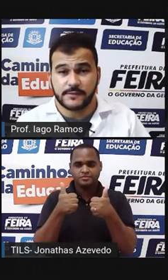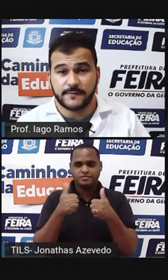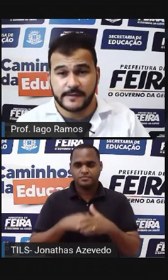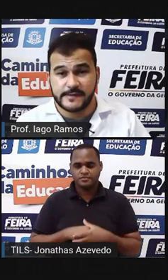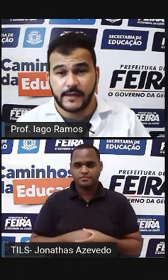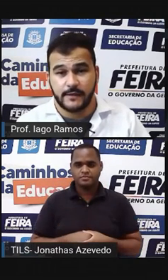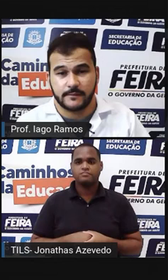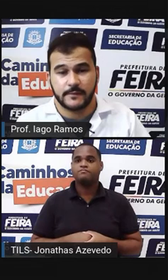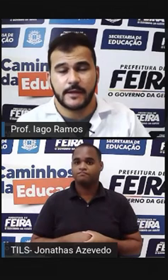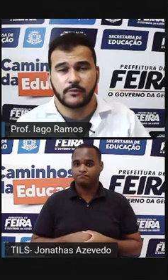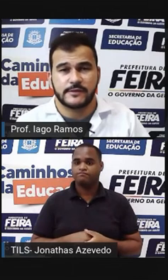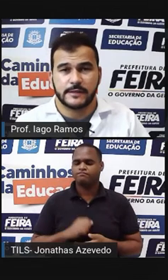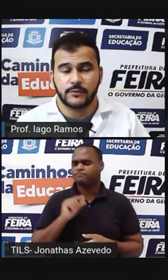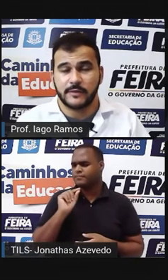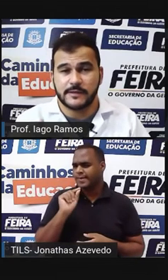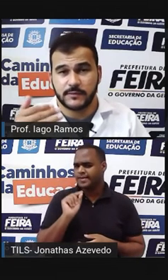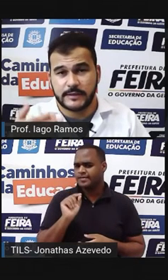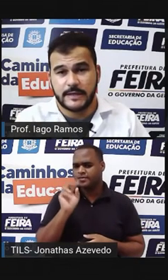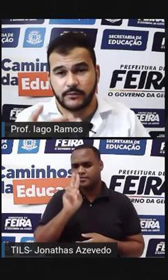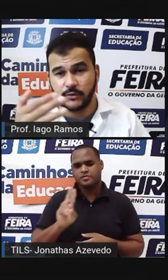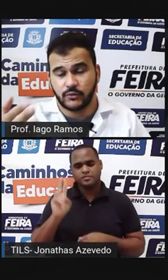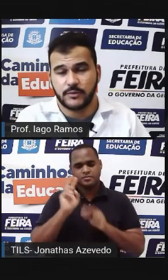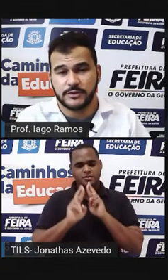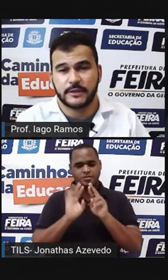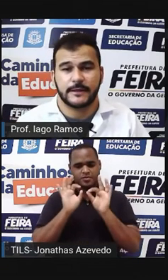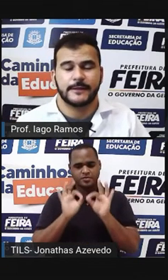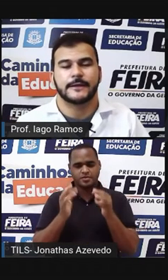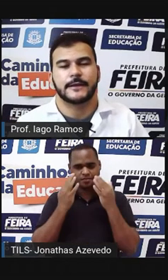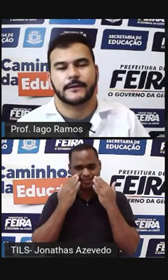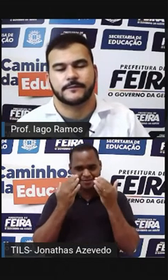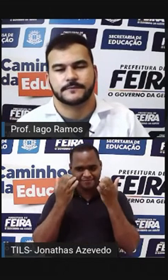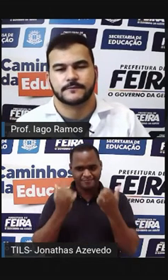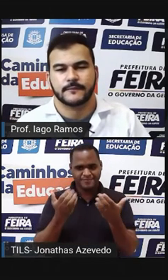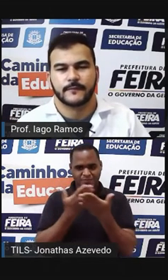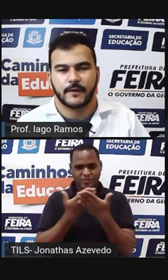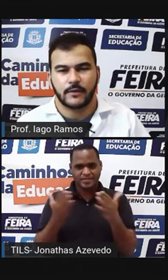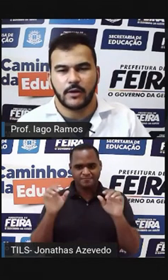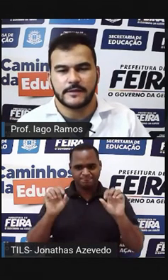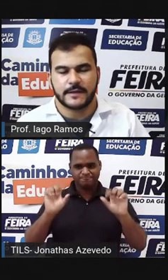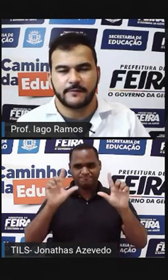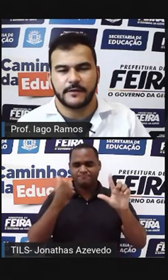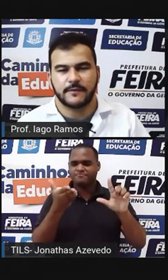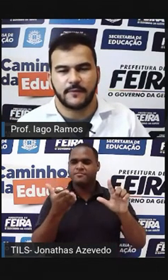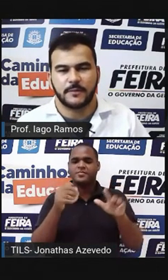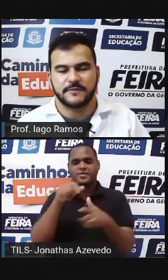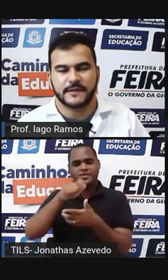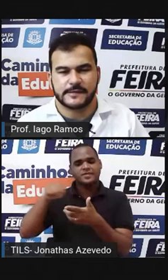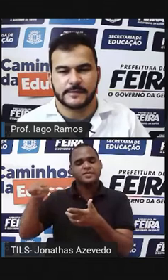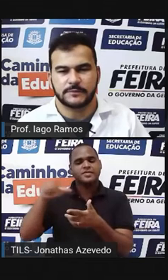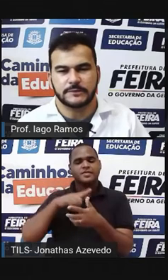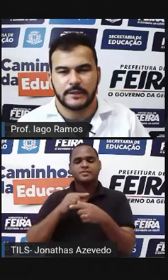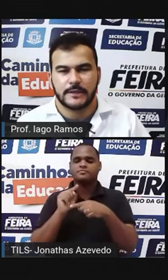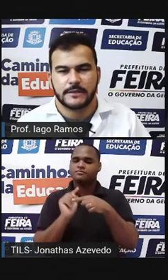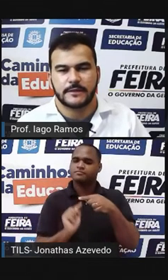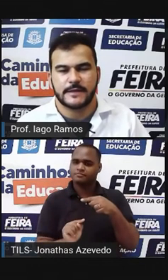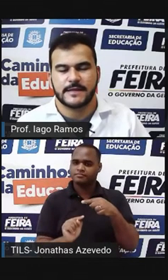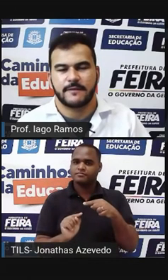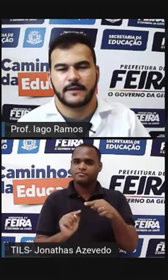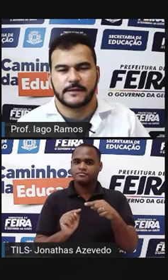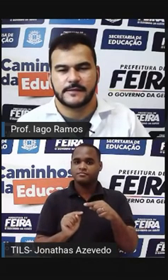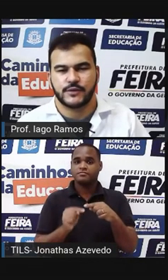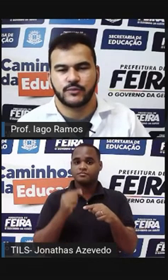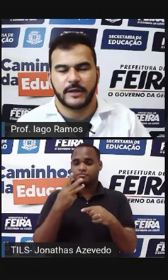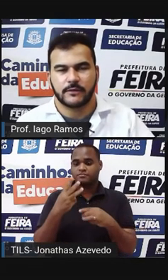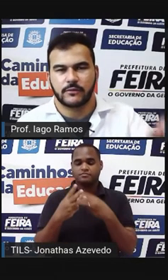que é que eu posso fazer aí? Né? Usando o resultado que eu tô mostrando ali na tela Ó Escrevendo na forma de fração 3